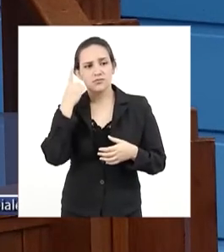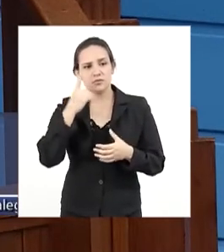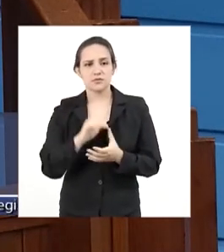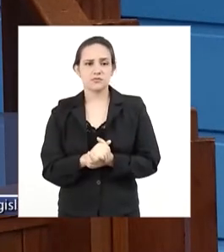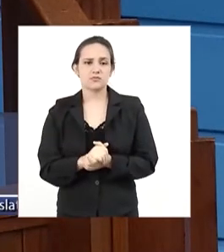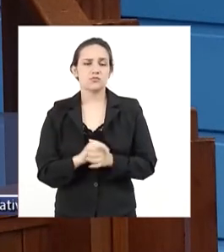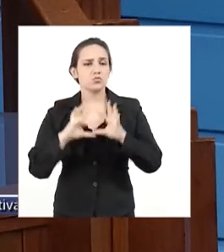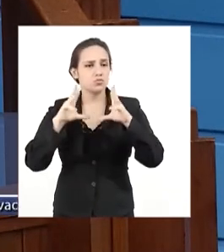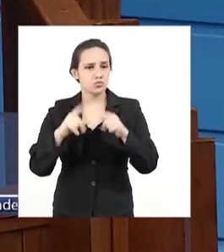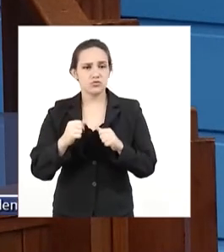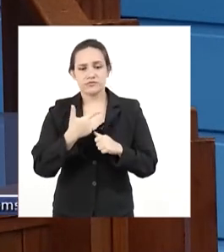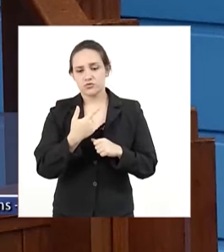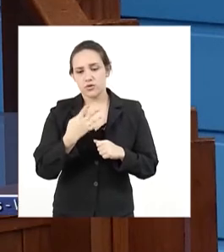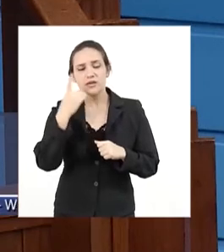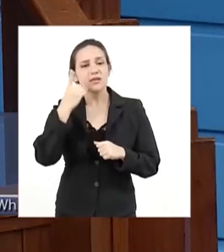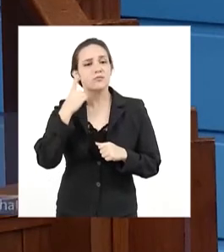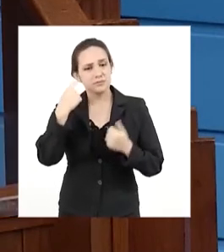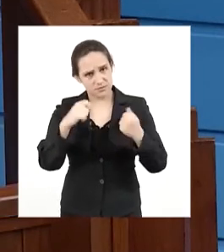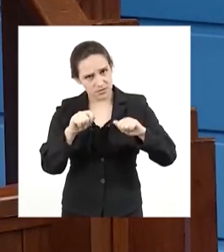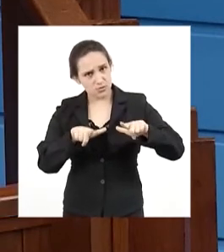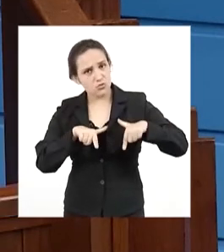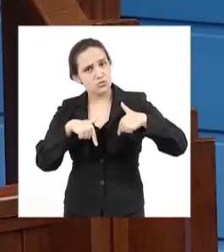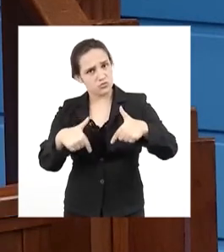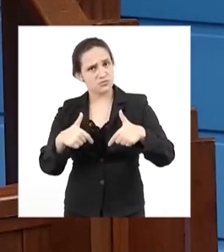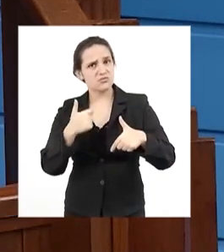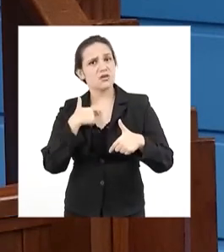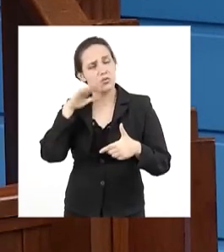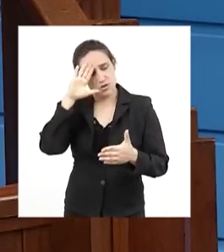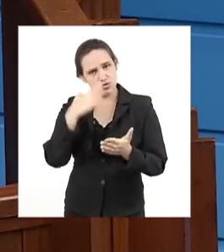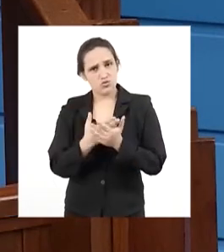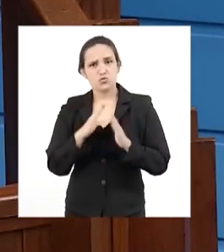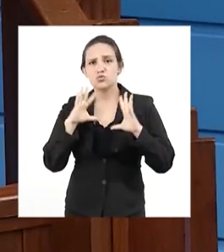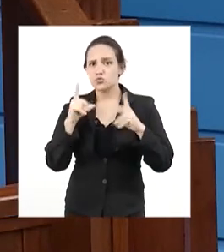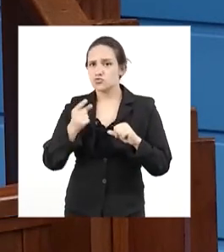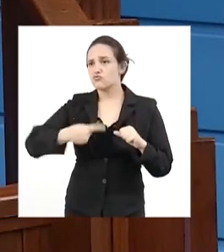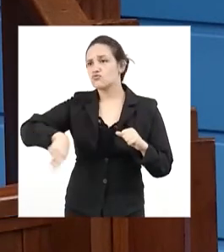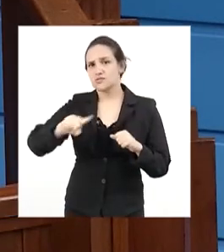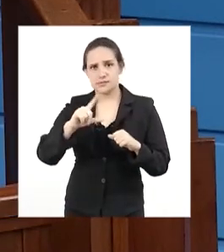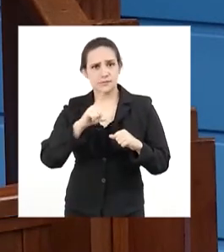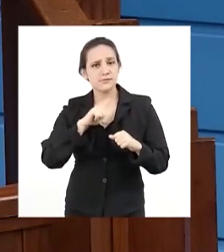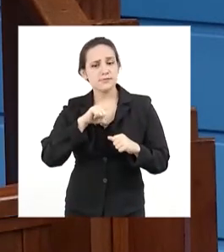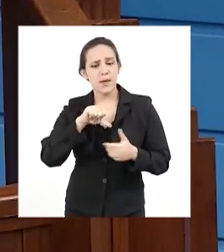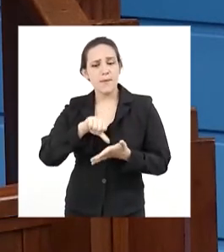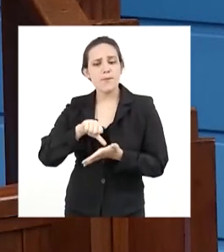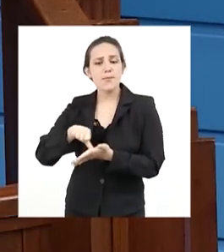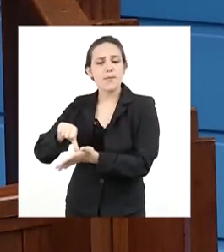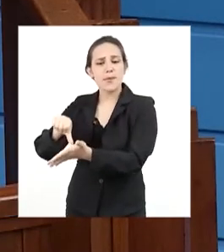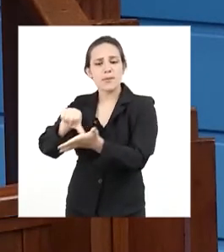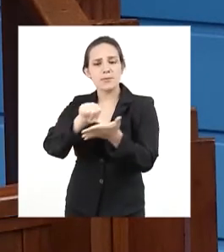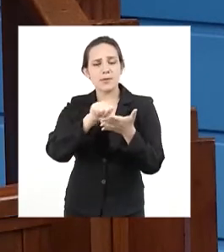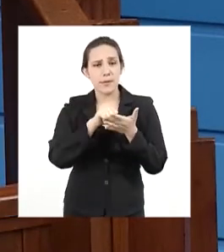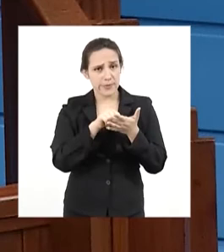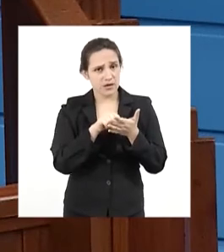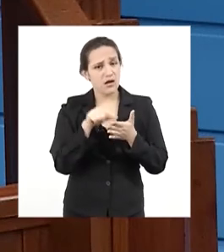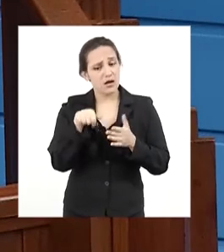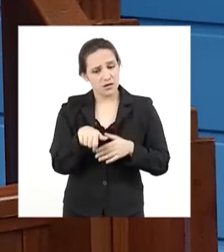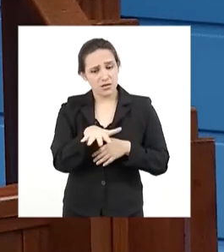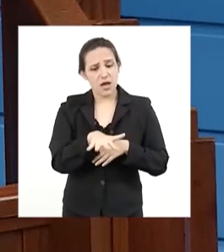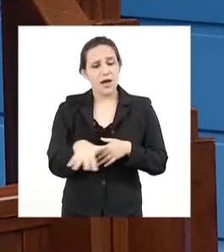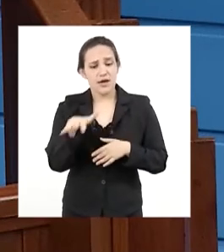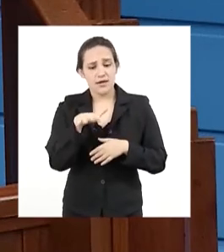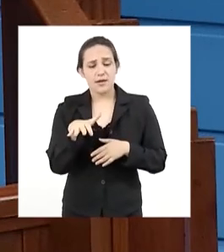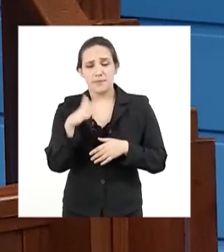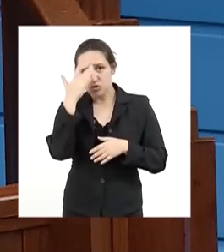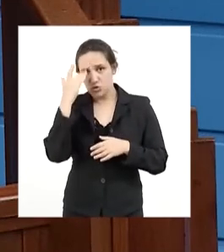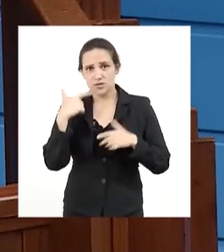Dos 24 deputados. Creio que todos aqui têm base eleitoral, inclusive nesse setor pesqueiro aqui do Mato Grosso do Sul.